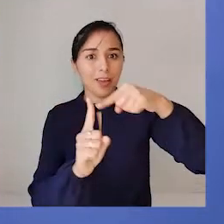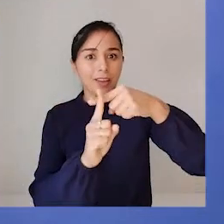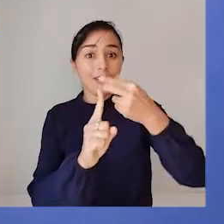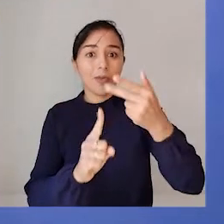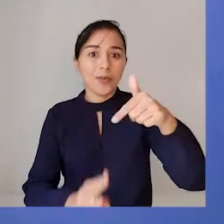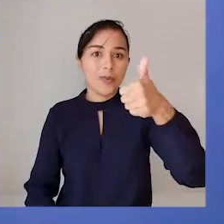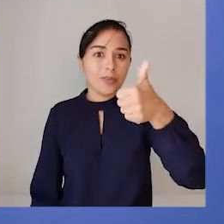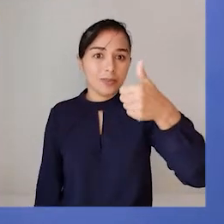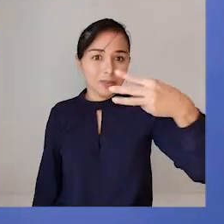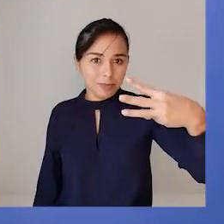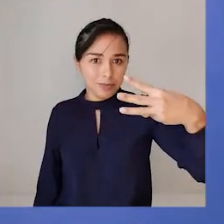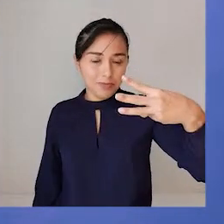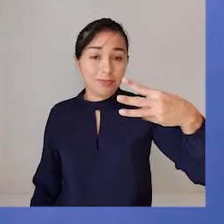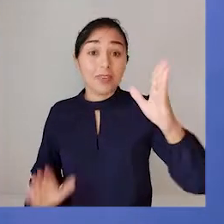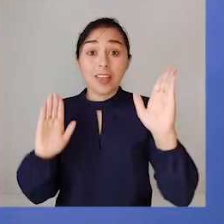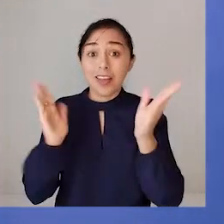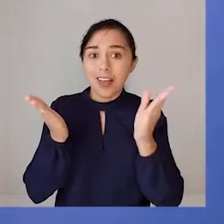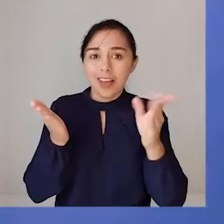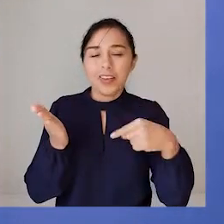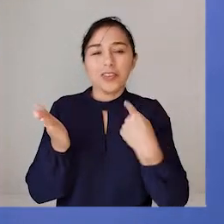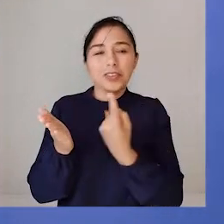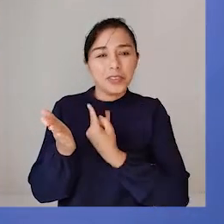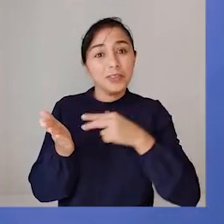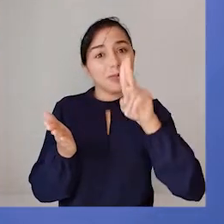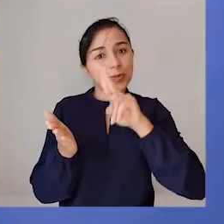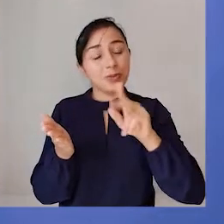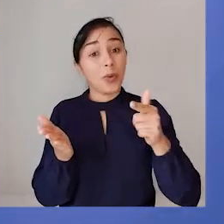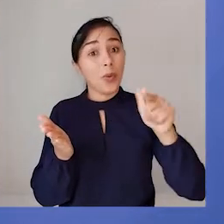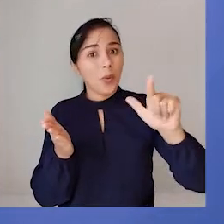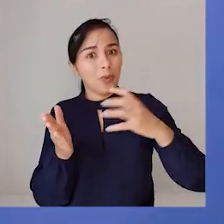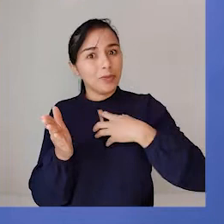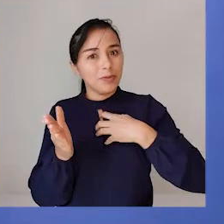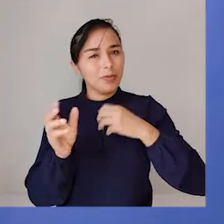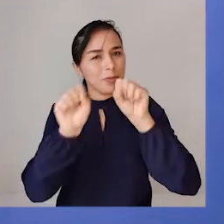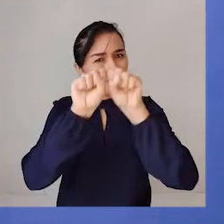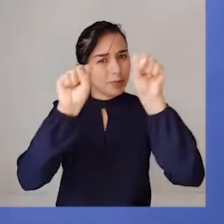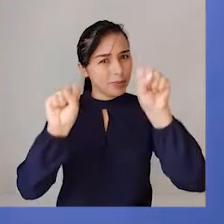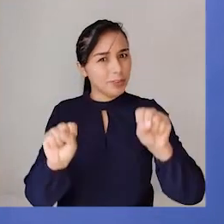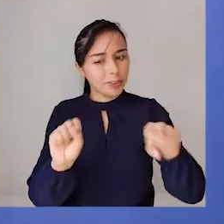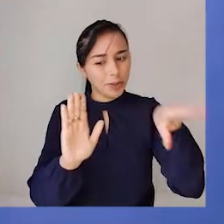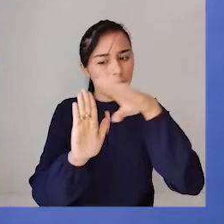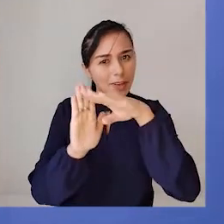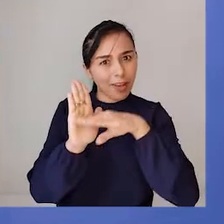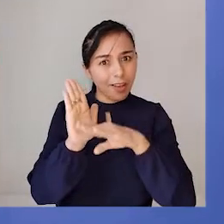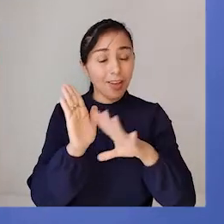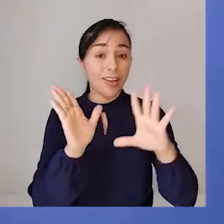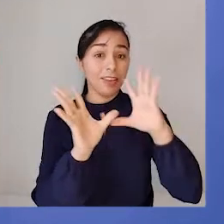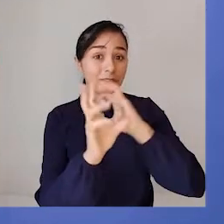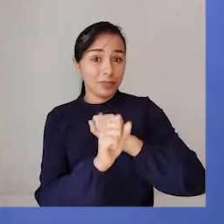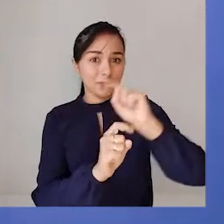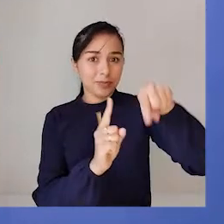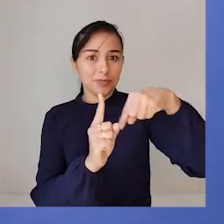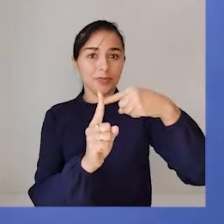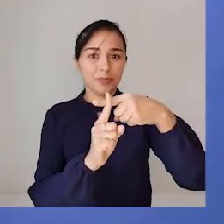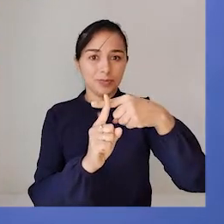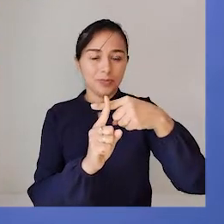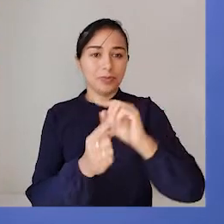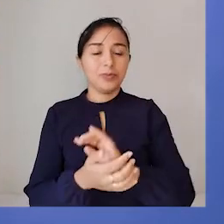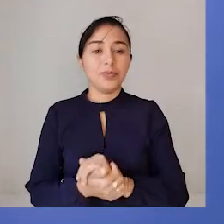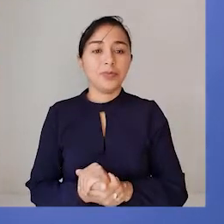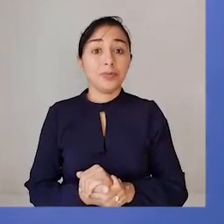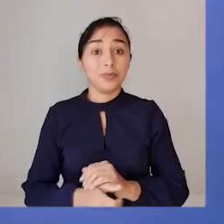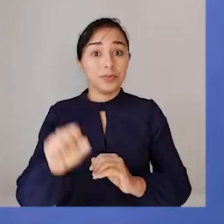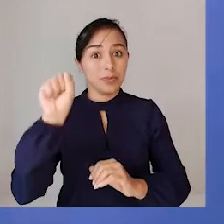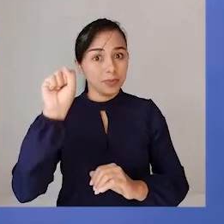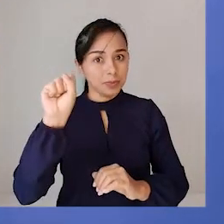E agora, nós vamos fazer isso de uma maneira mais sistemática usando uma continha de adicionar. Vamos pegar, então,